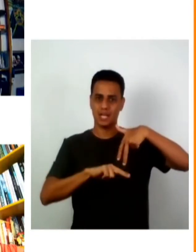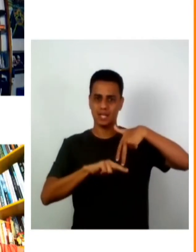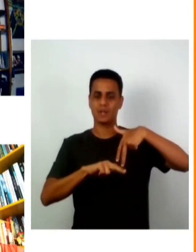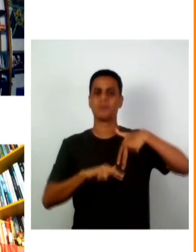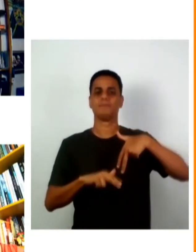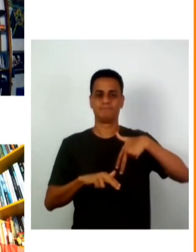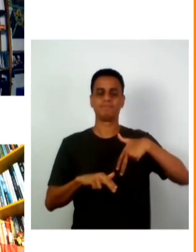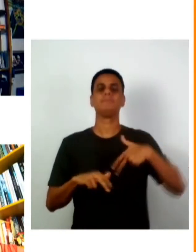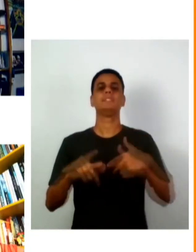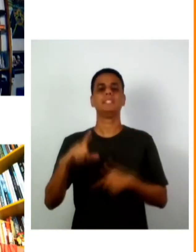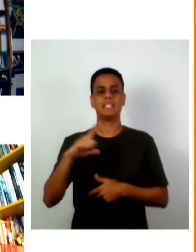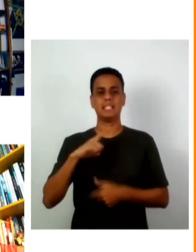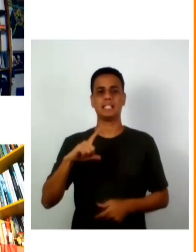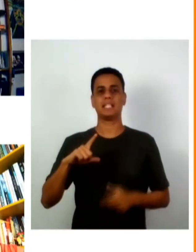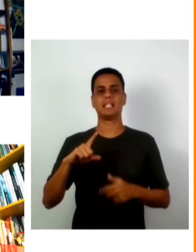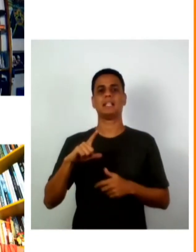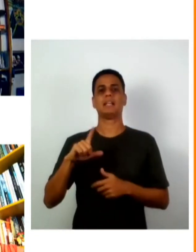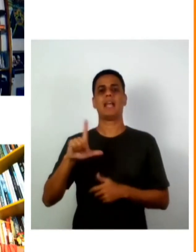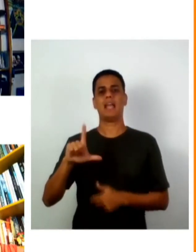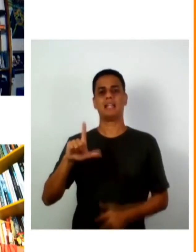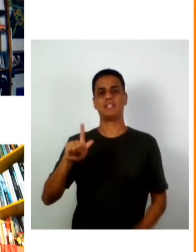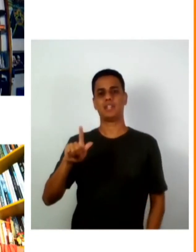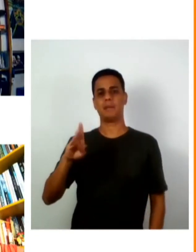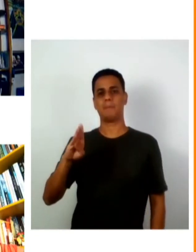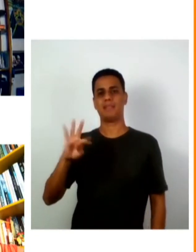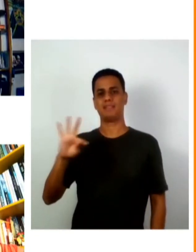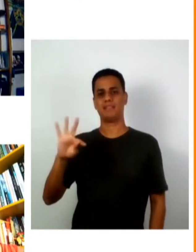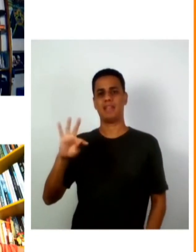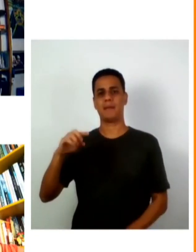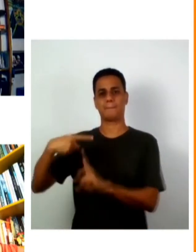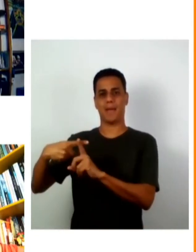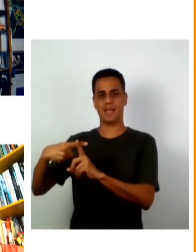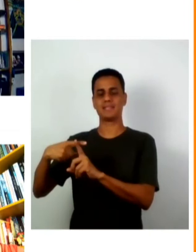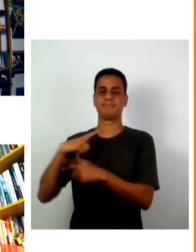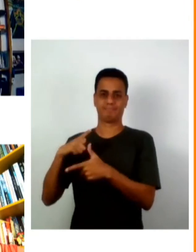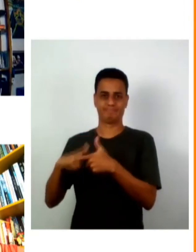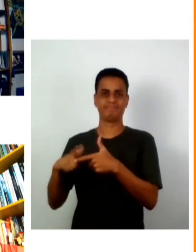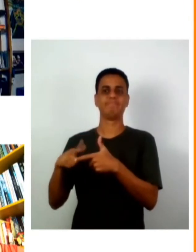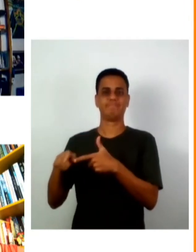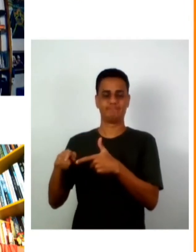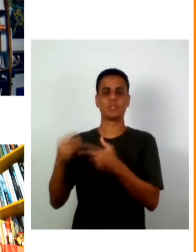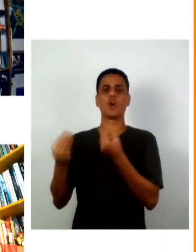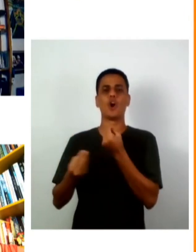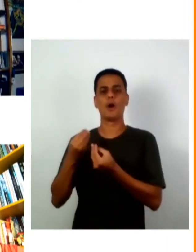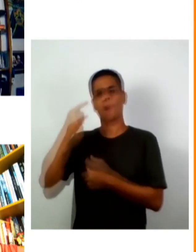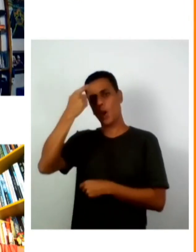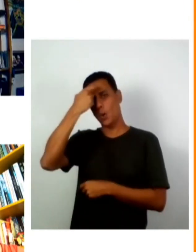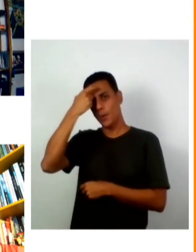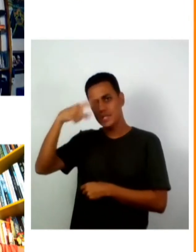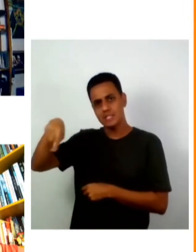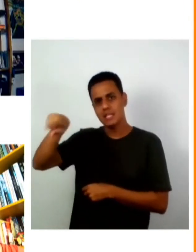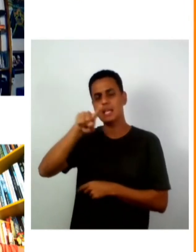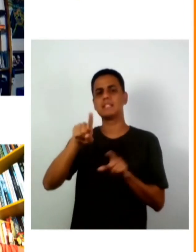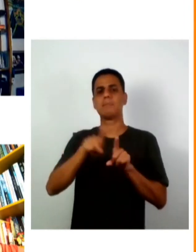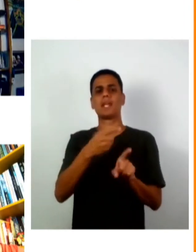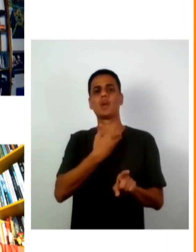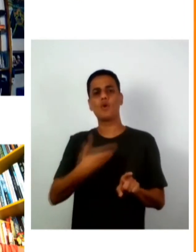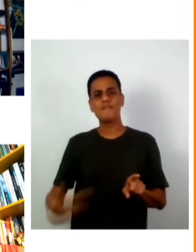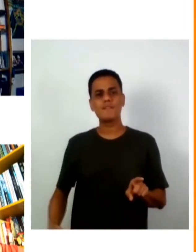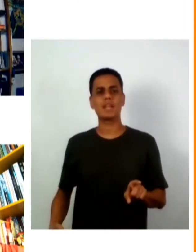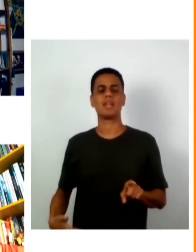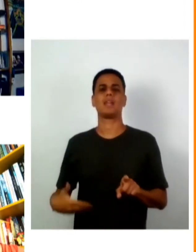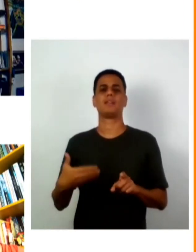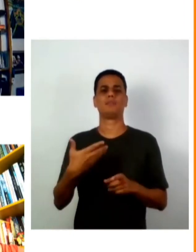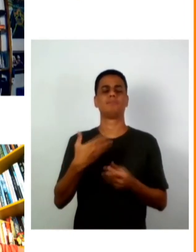LGBT+, como conscientizar população e dirigentes públicos sobre a importância dessas pautas de proteção